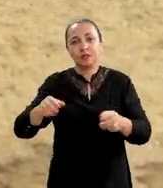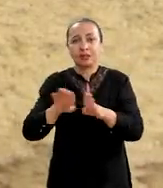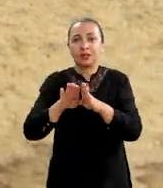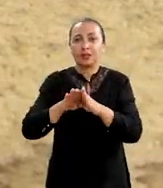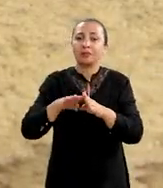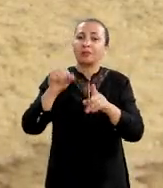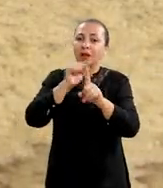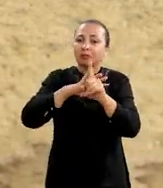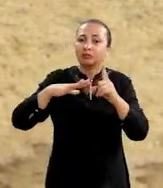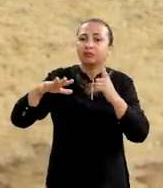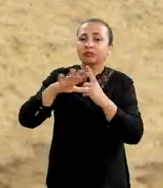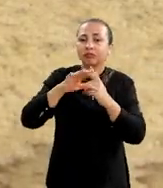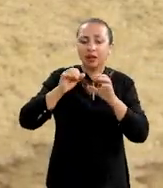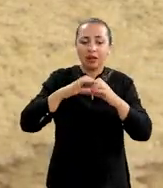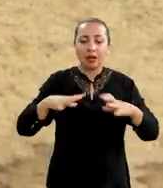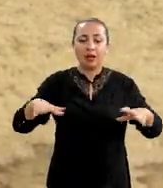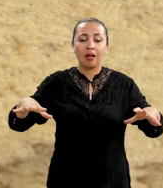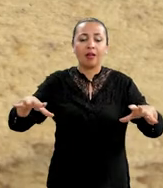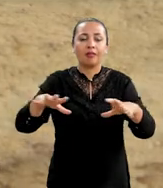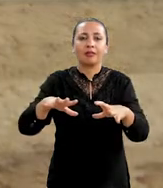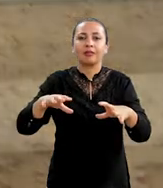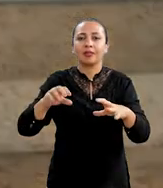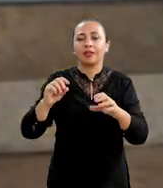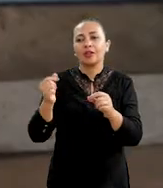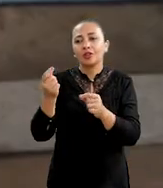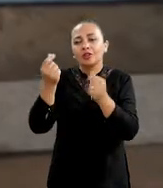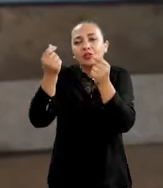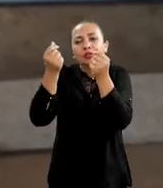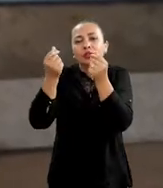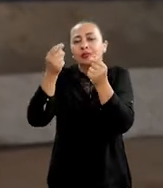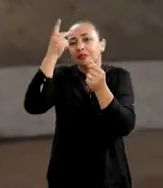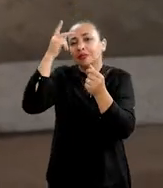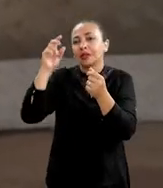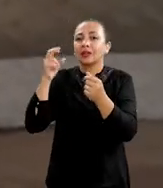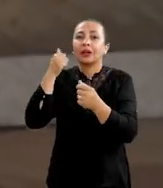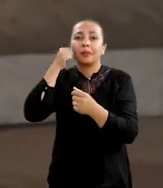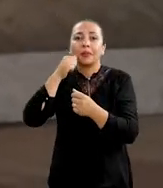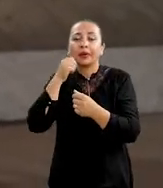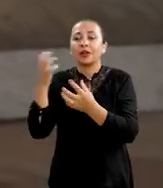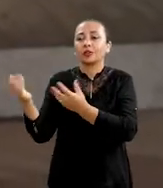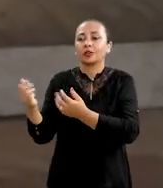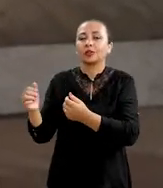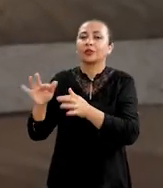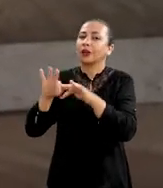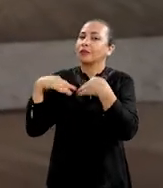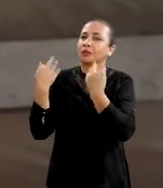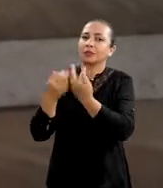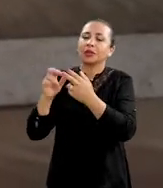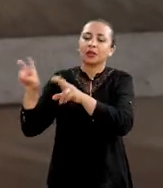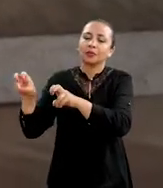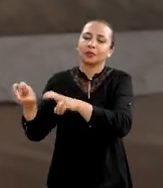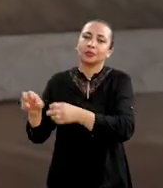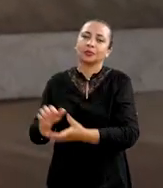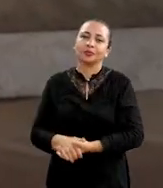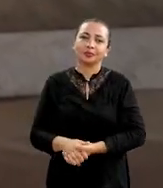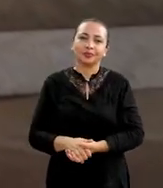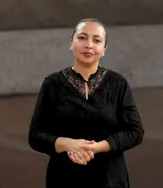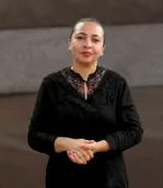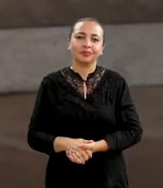preservação daquele ecossistema, e gera renda para aqueles jovens e mulheres, e por que não, para toda a família da agricultura familiar.